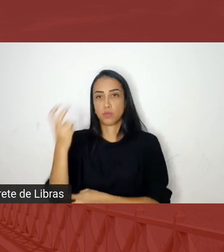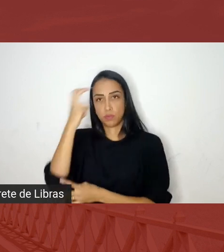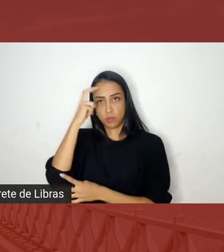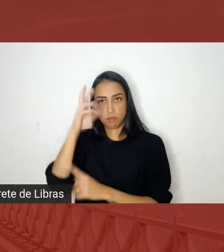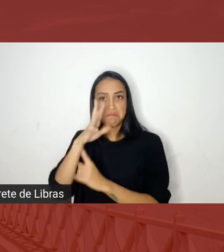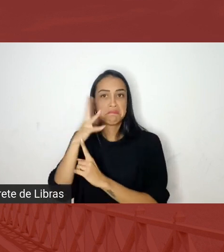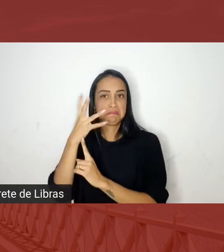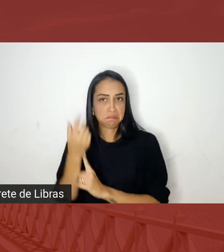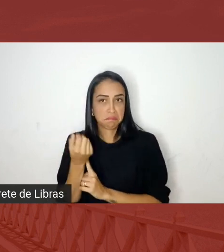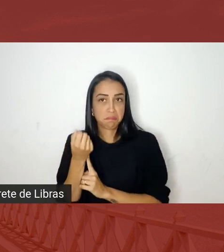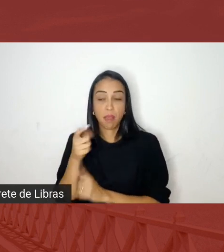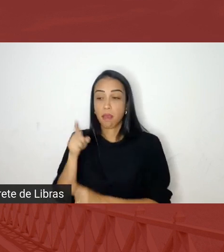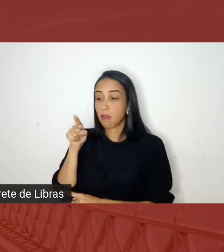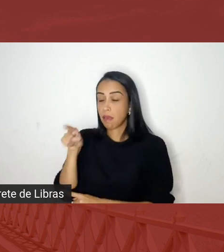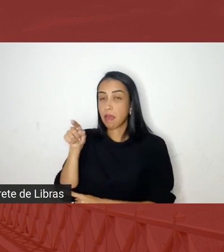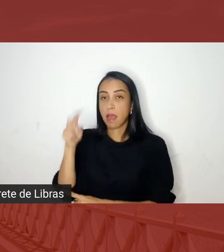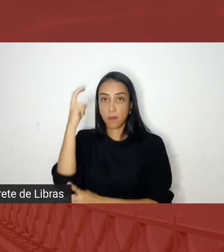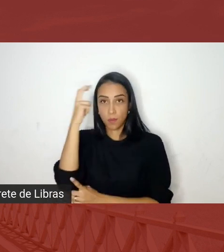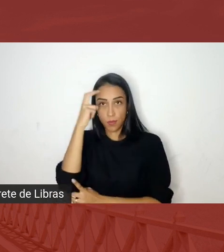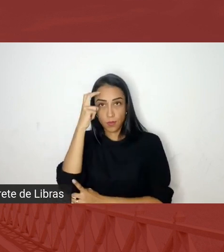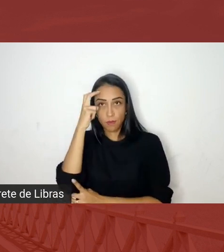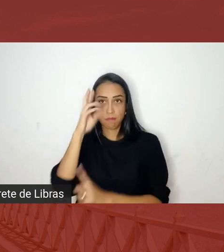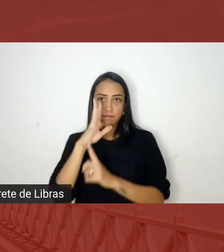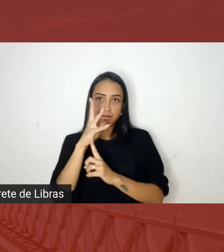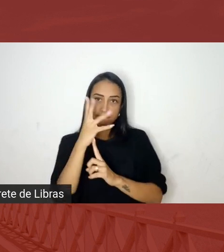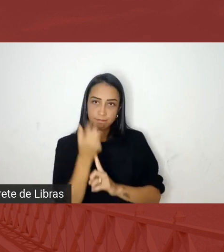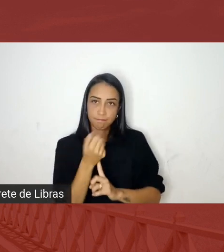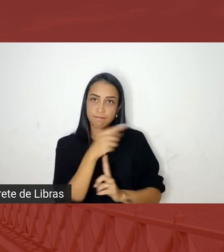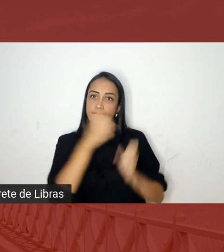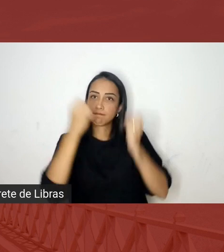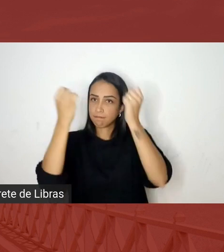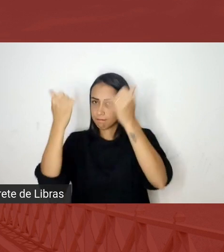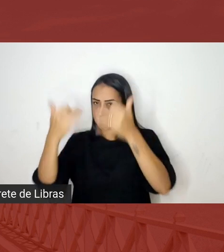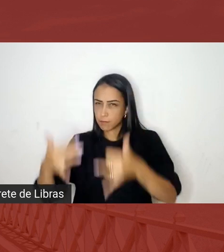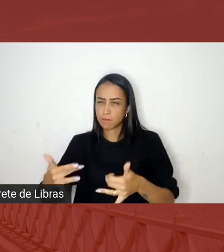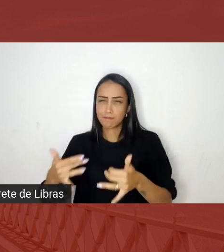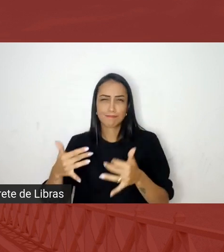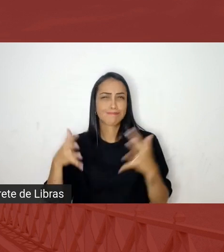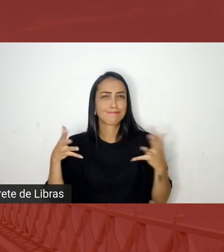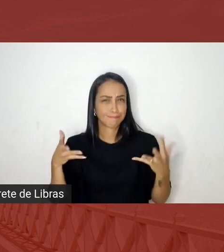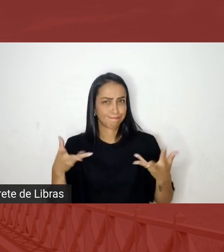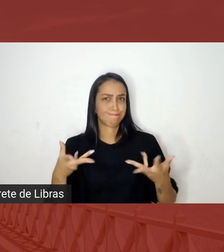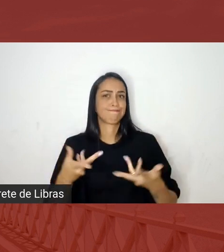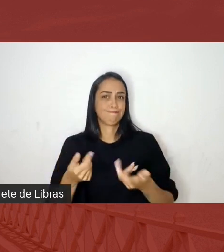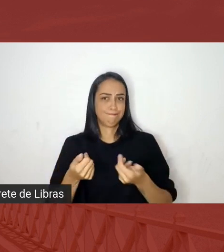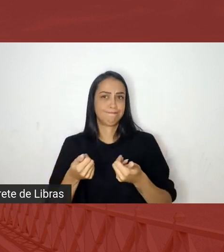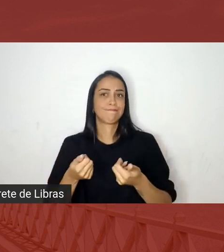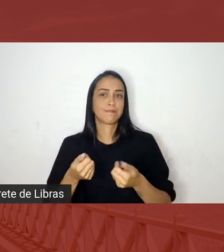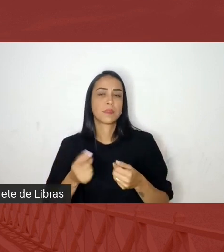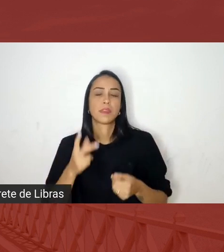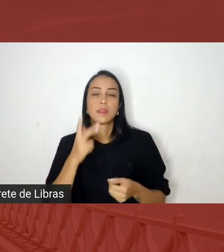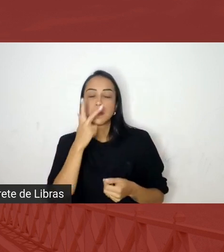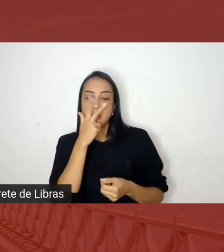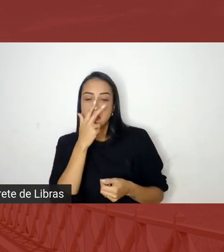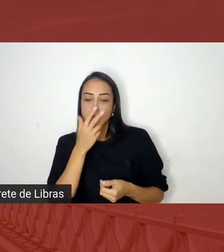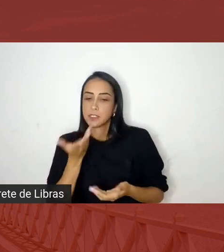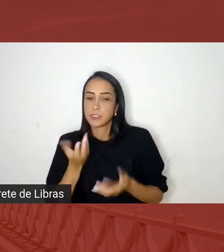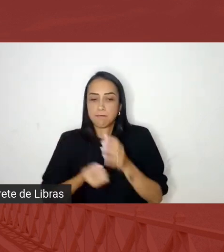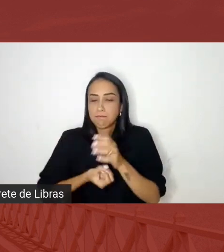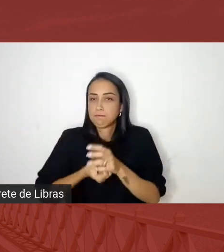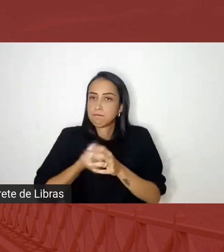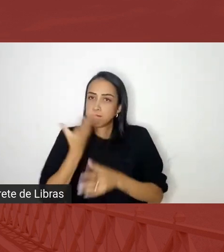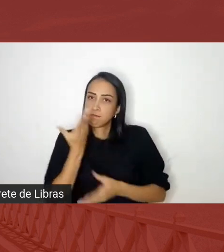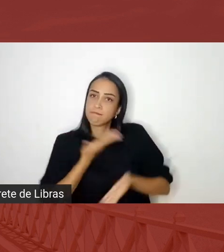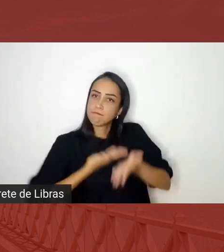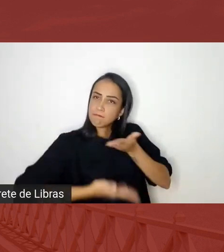essa arte que o Rafael frisou de forma brilhante que nasce das nossas relações de raízes quando